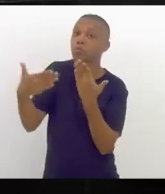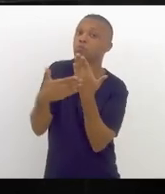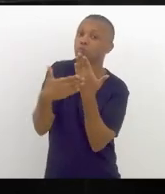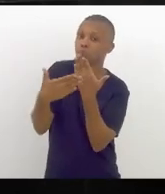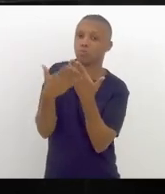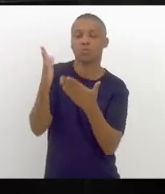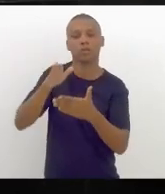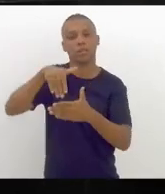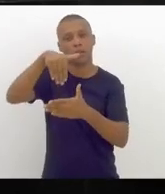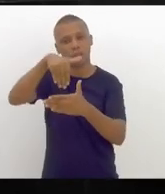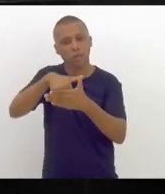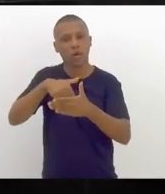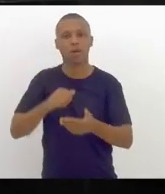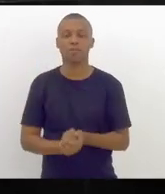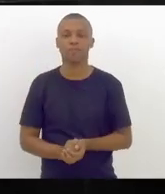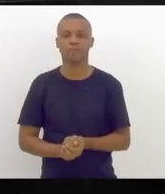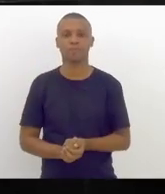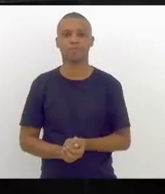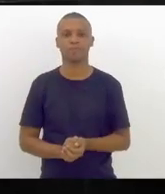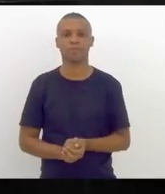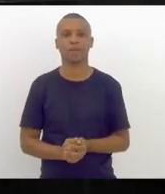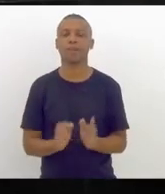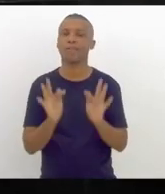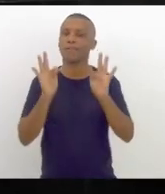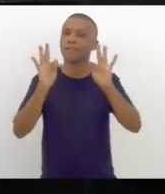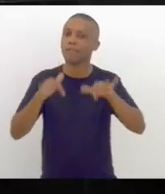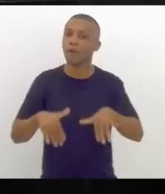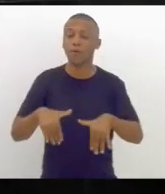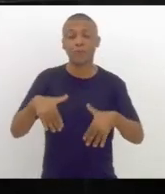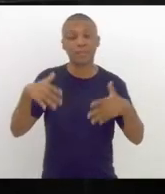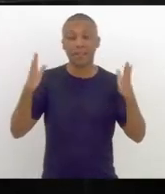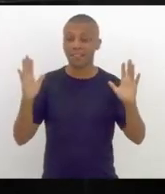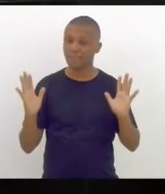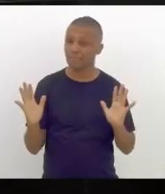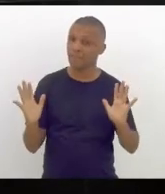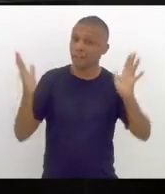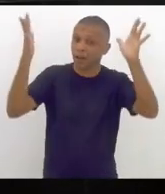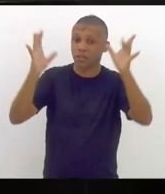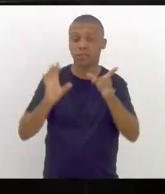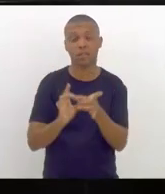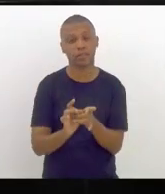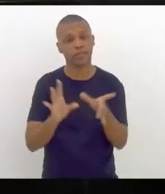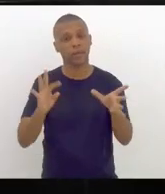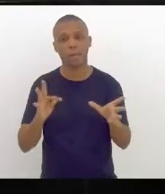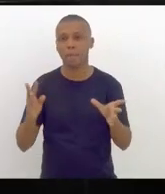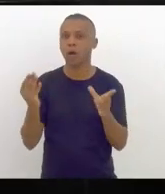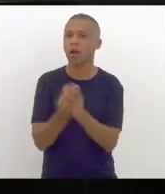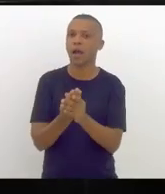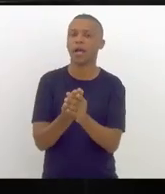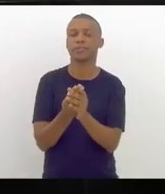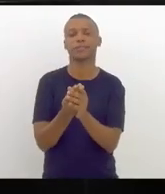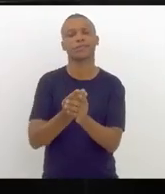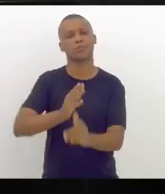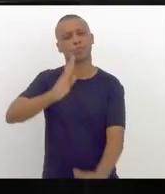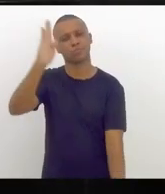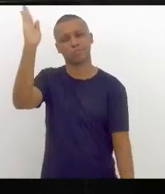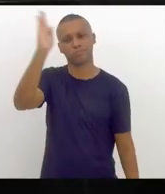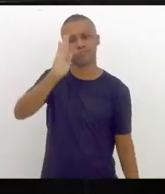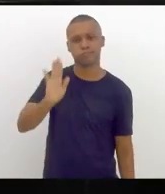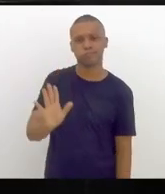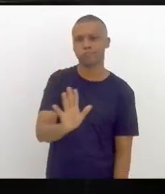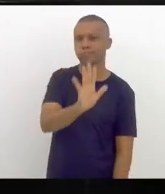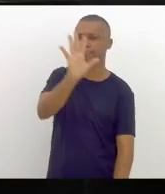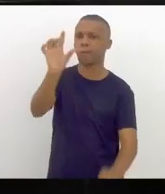eleições com o encerramento da maior festa democrática da nossa nação. E